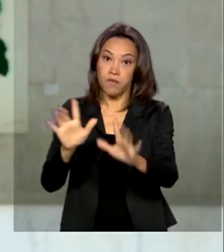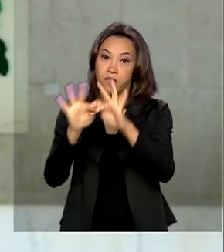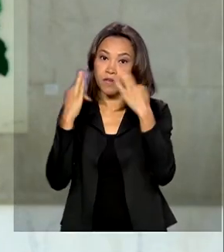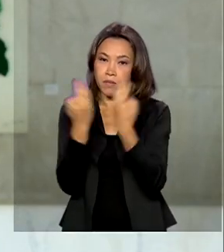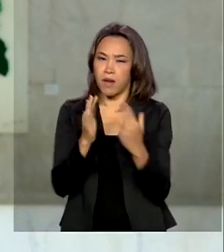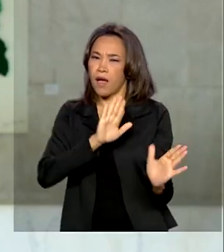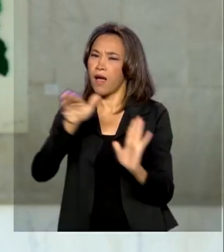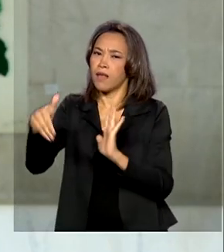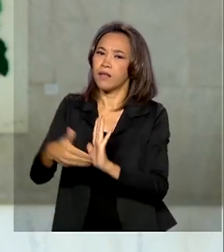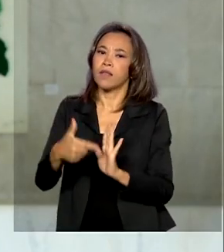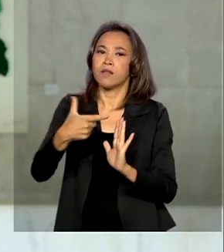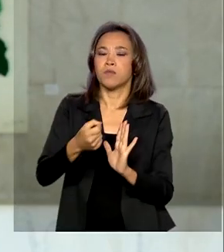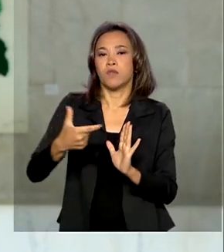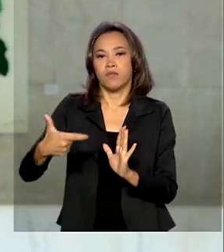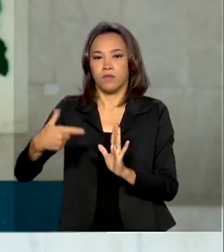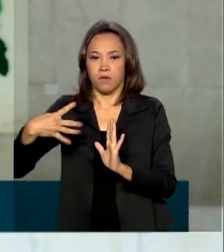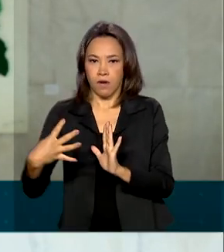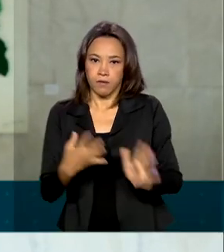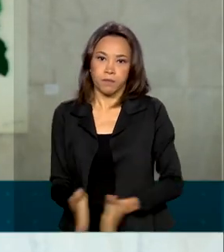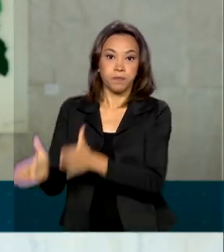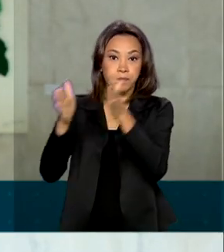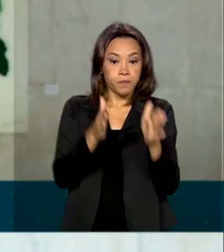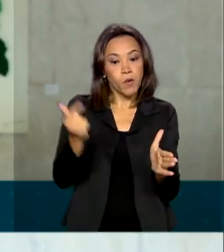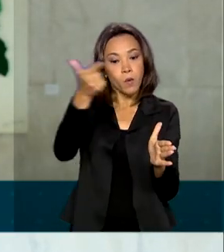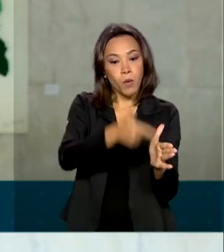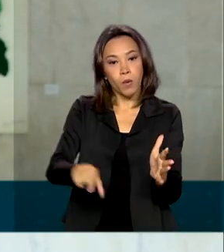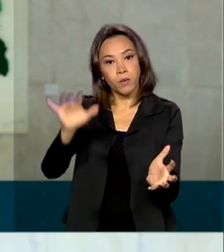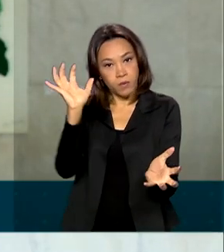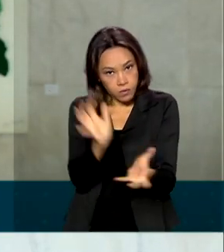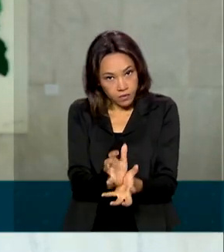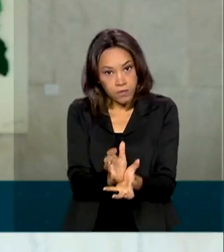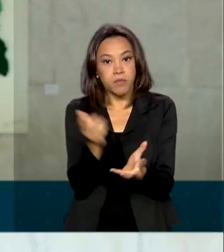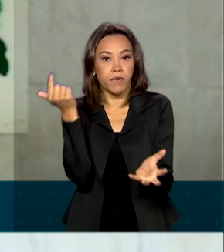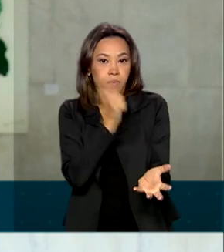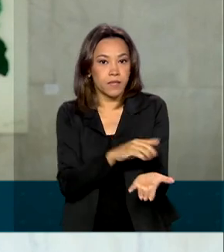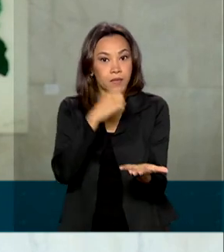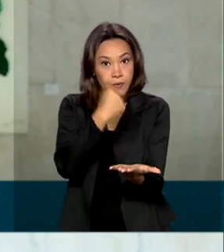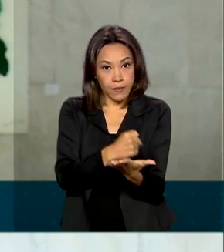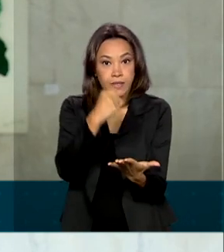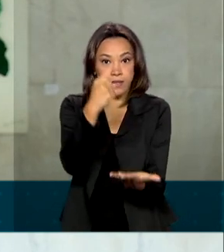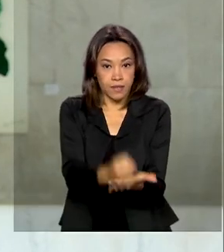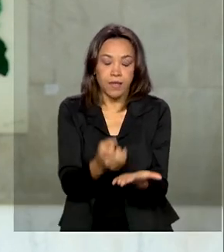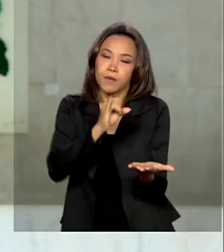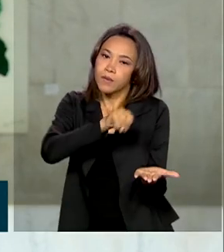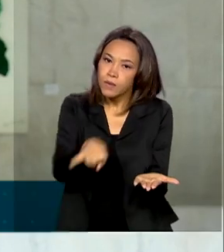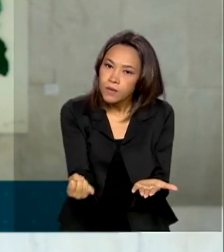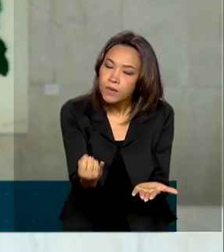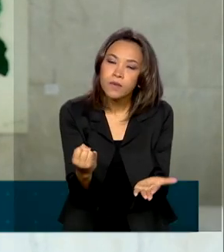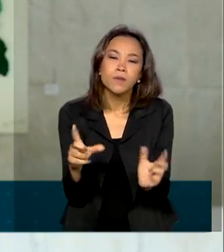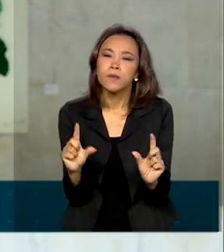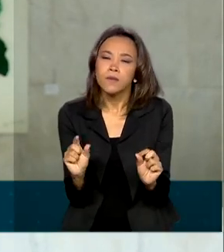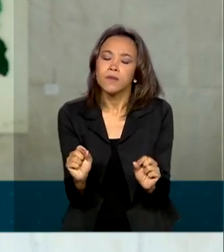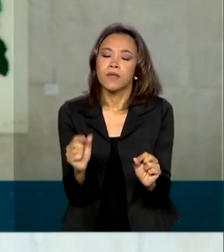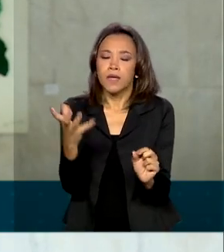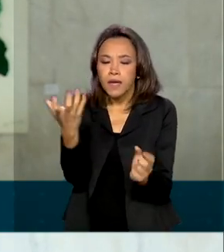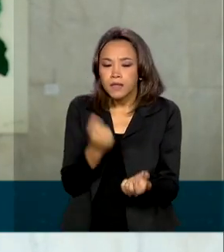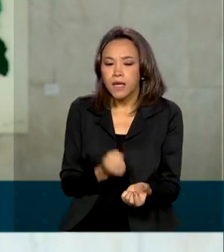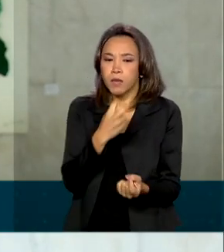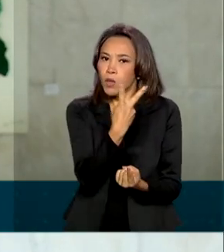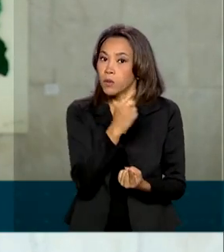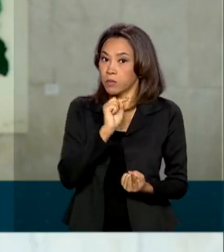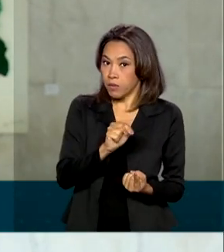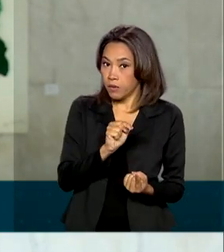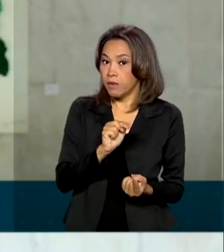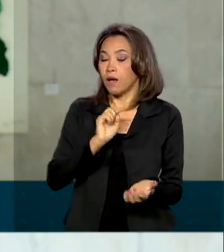Outros dois grupos que vão poder contratar crédito imobiliário com juros diferenciado são os que recebem entre R$ 2 mil